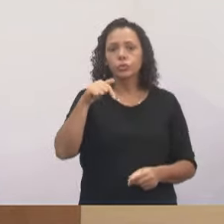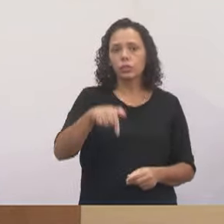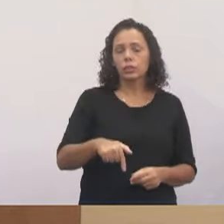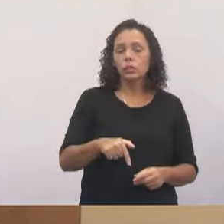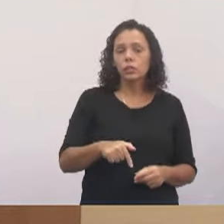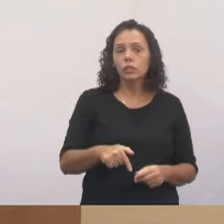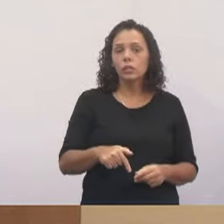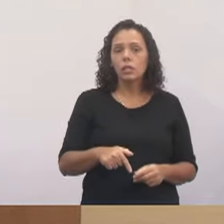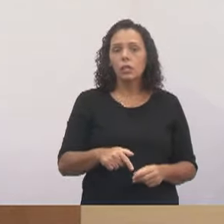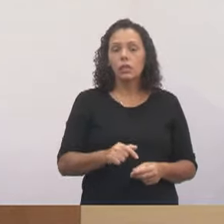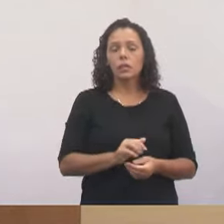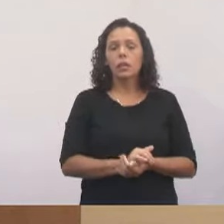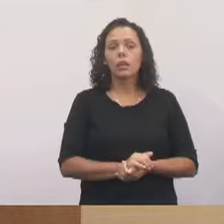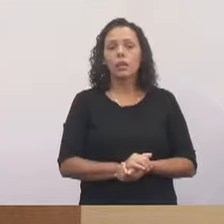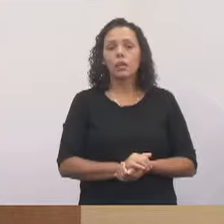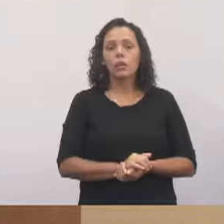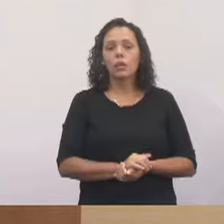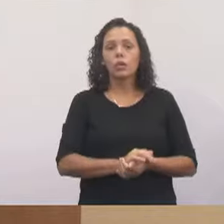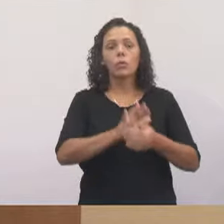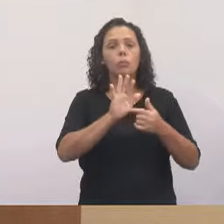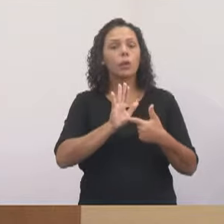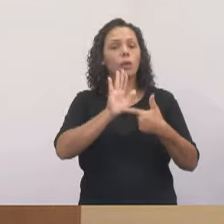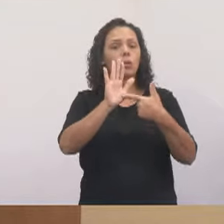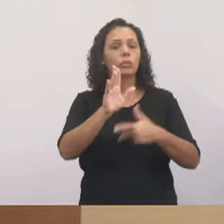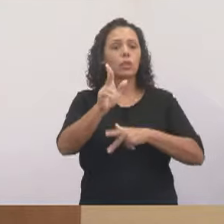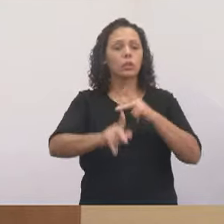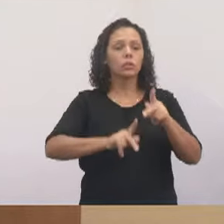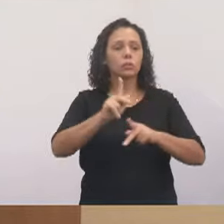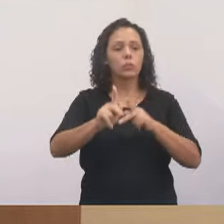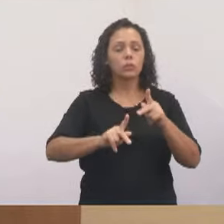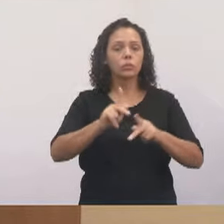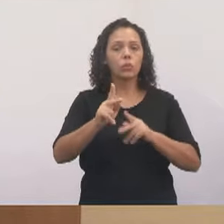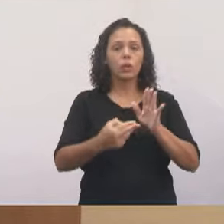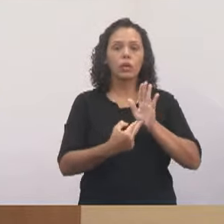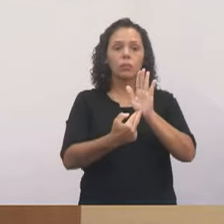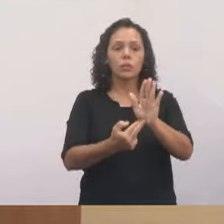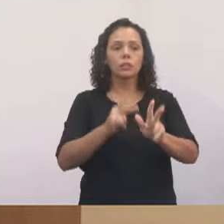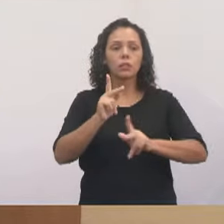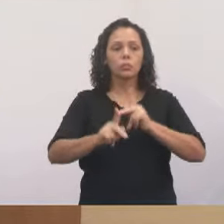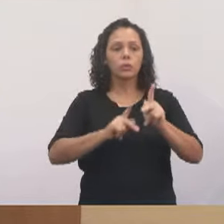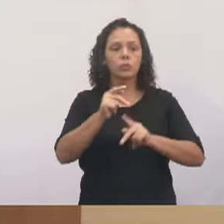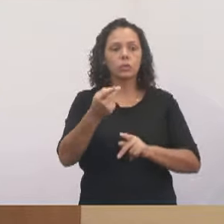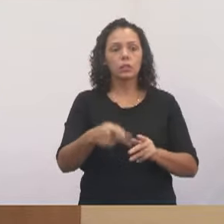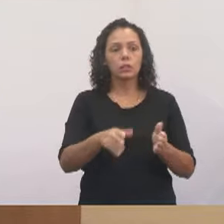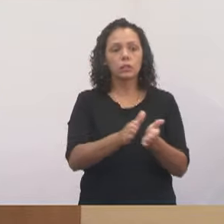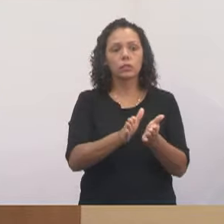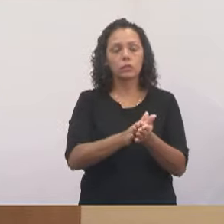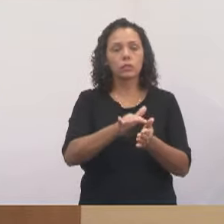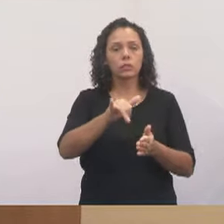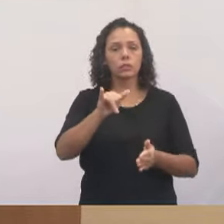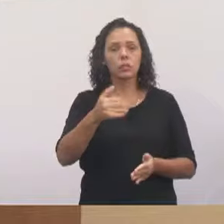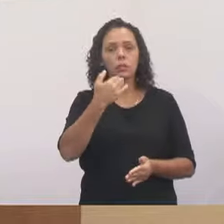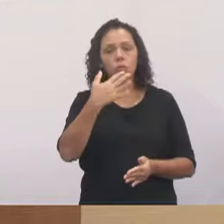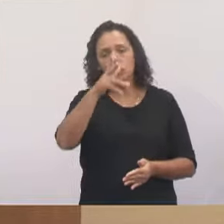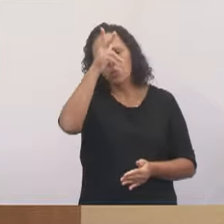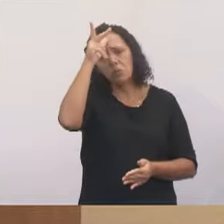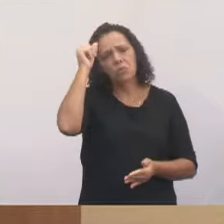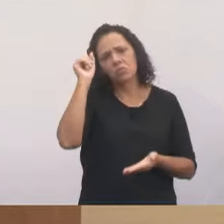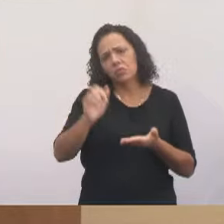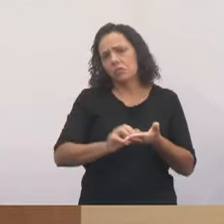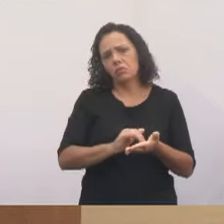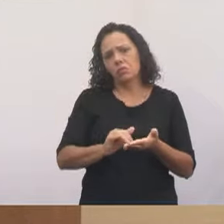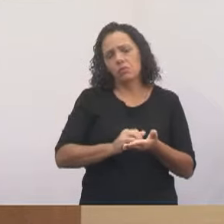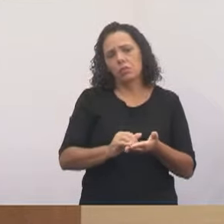ser a voz das pessoas aqui na cidade, recorrer ao prefeito, ao secretário, a quem quer que seja, para